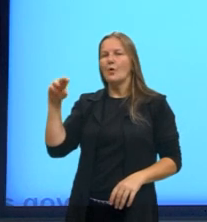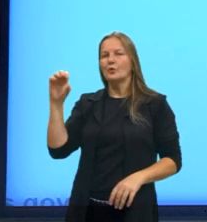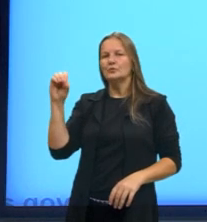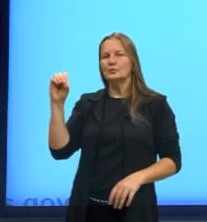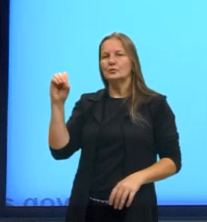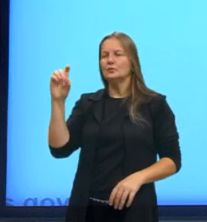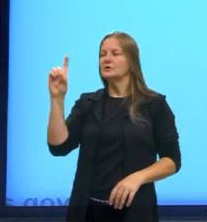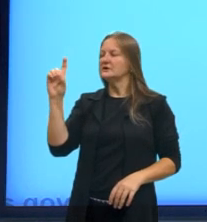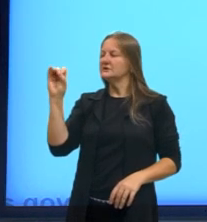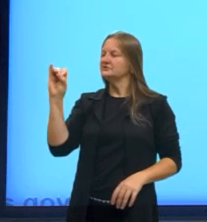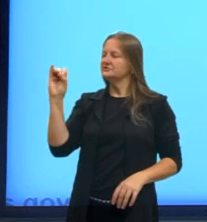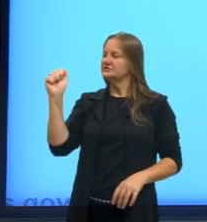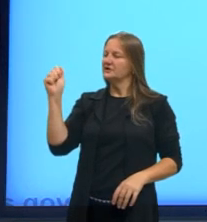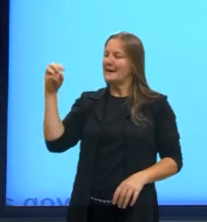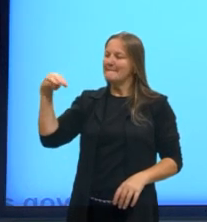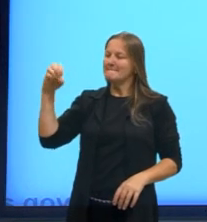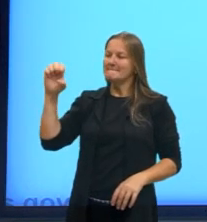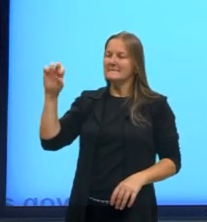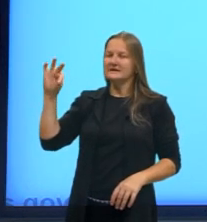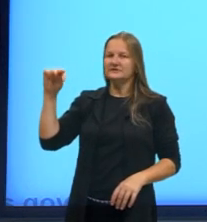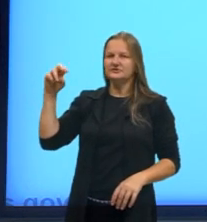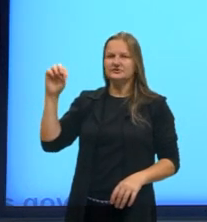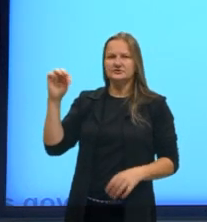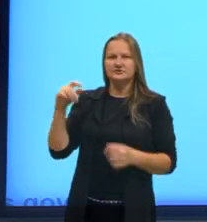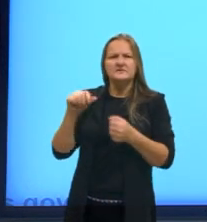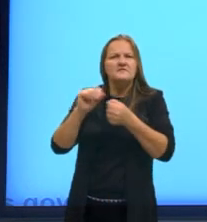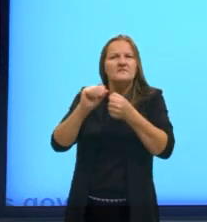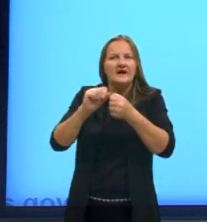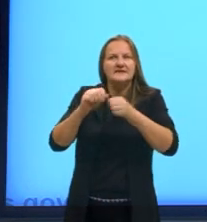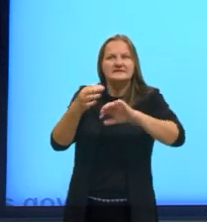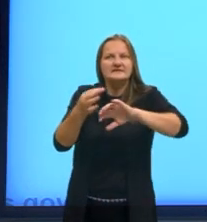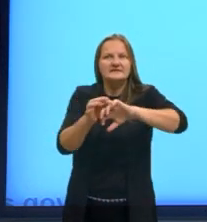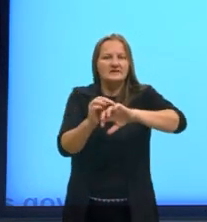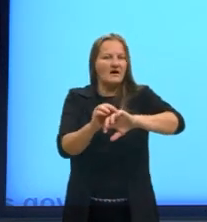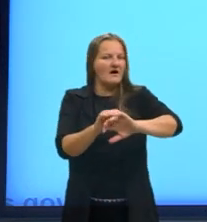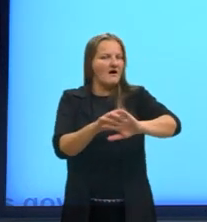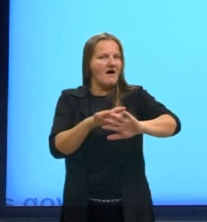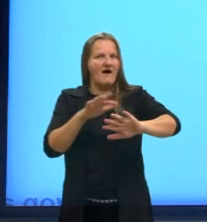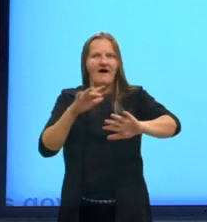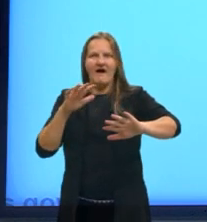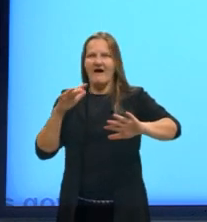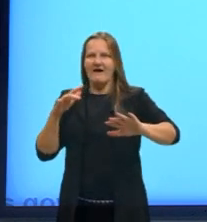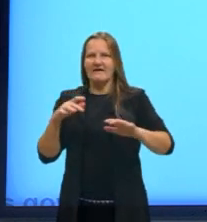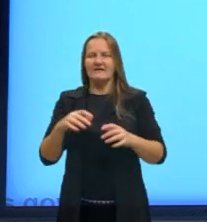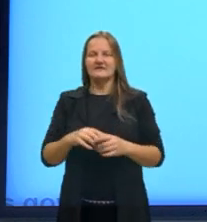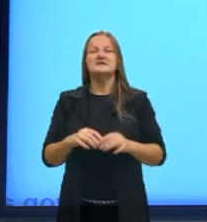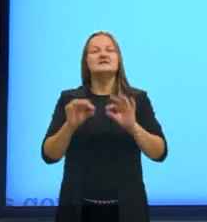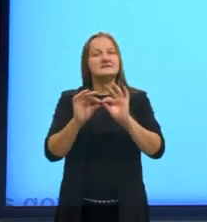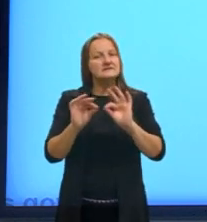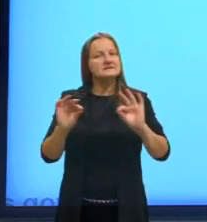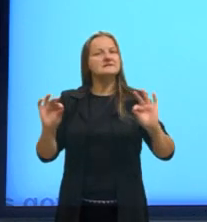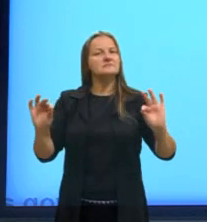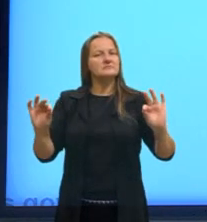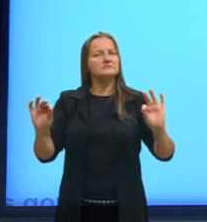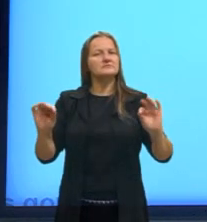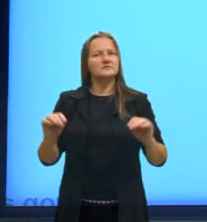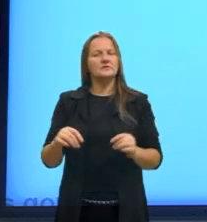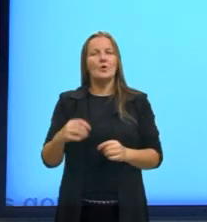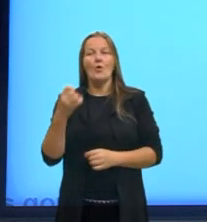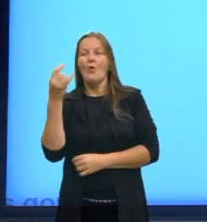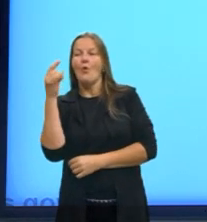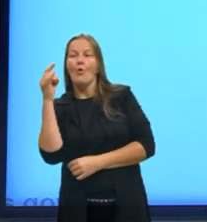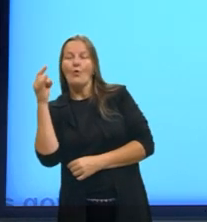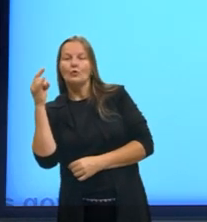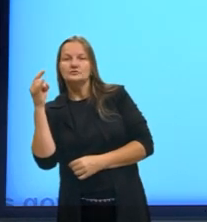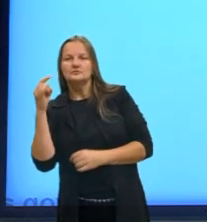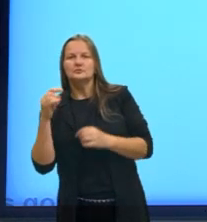químicos, o diamante é apenas carbono. Então, ele é uma substância simples. Então, eu já parto aqui, ó, que o último tem que ser